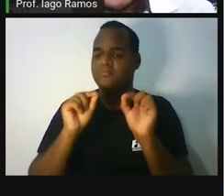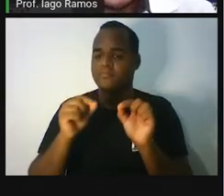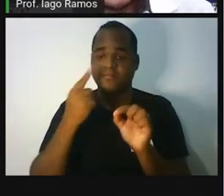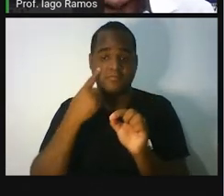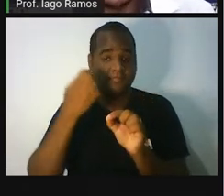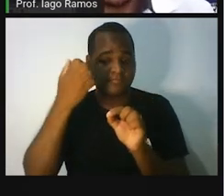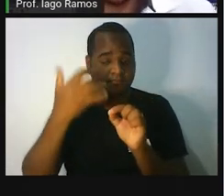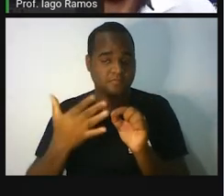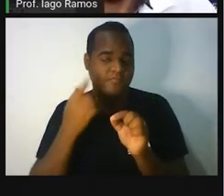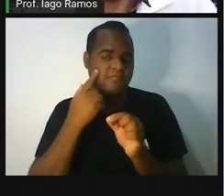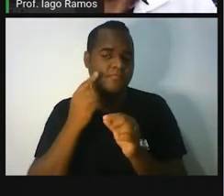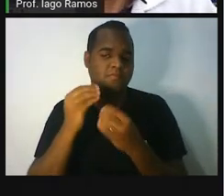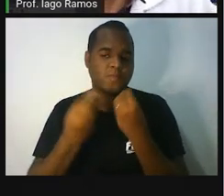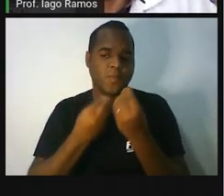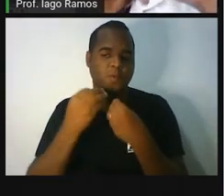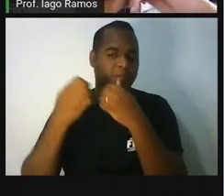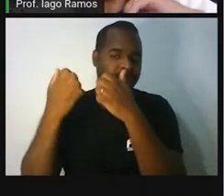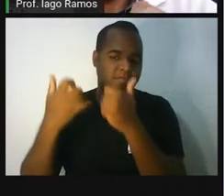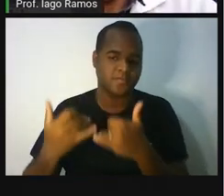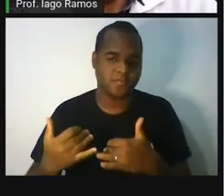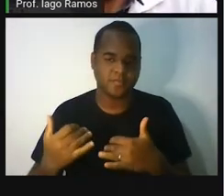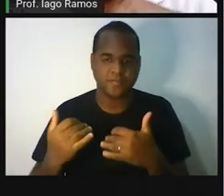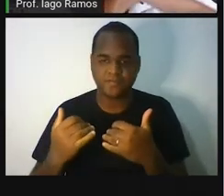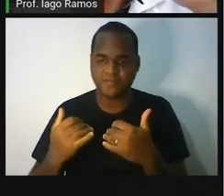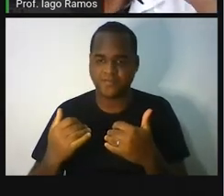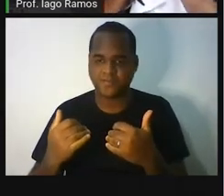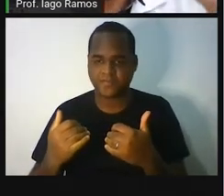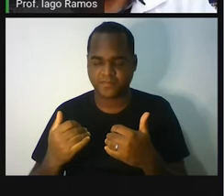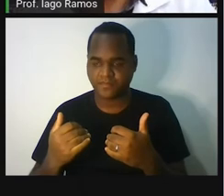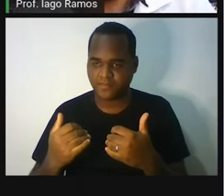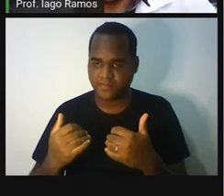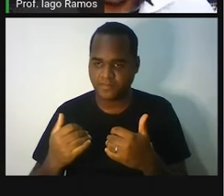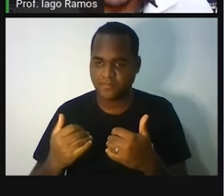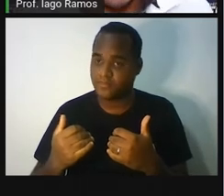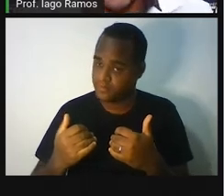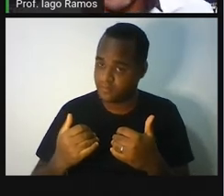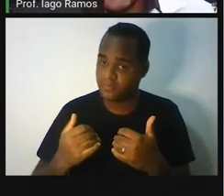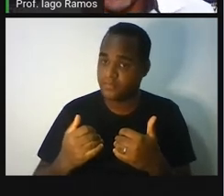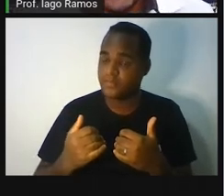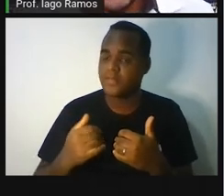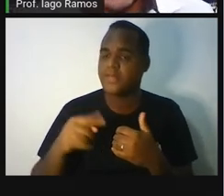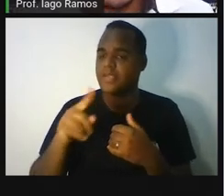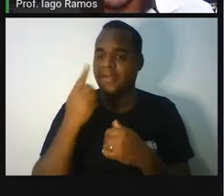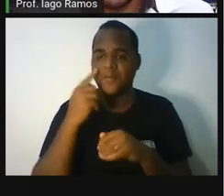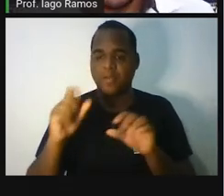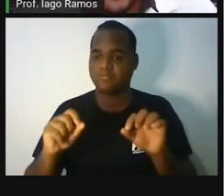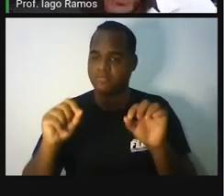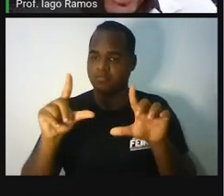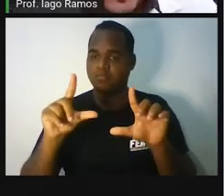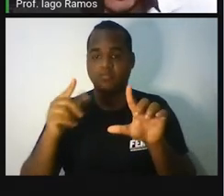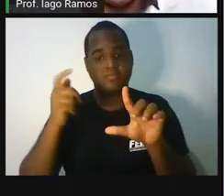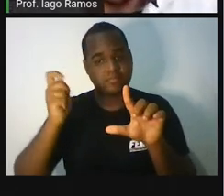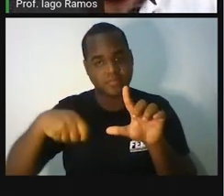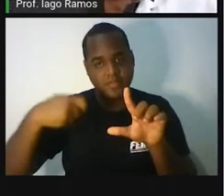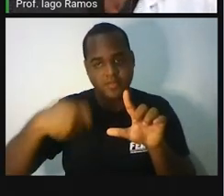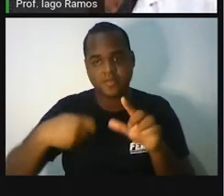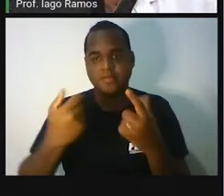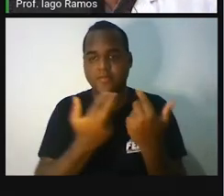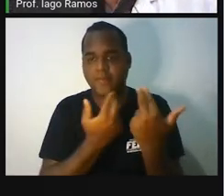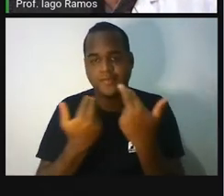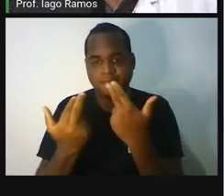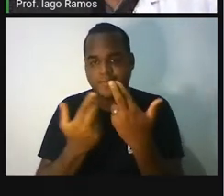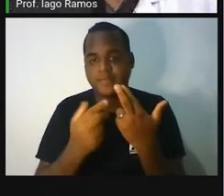a operação que você faz de um lado deve ser a mesma operação feita do outro lado. Por exemplo,